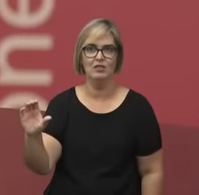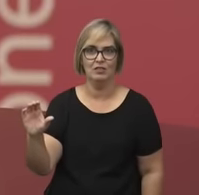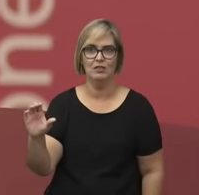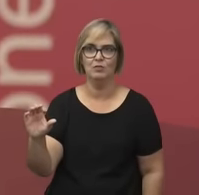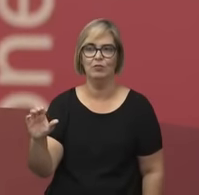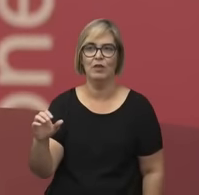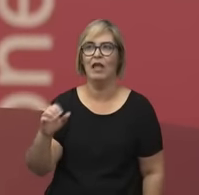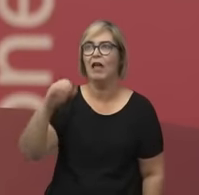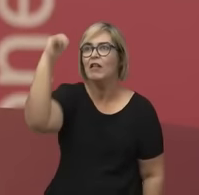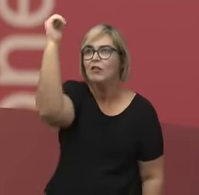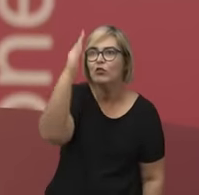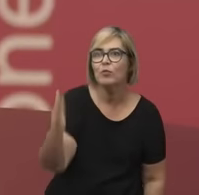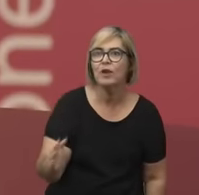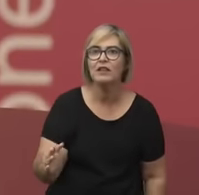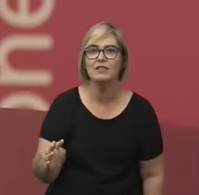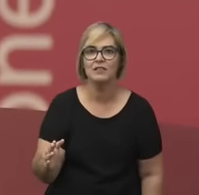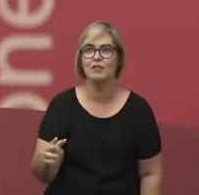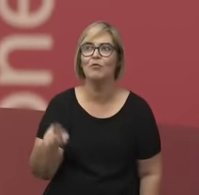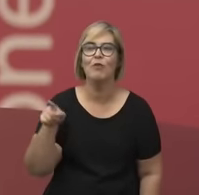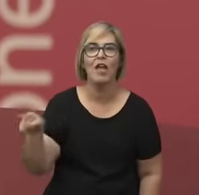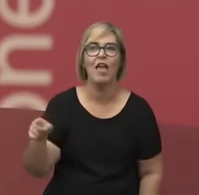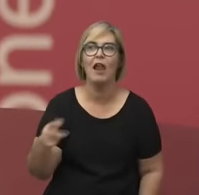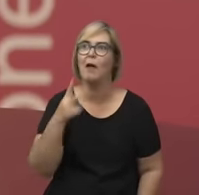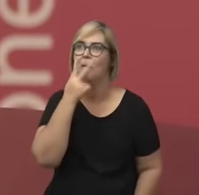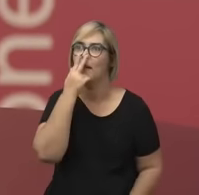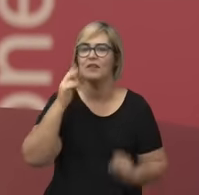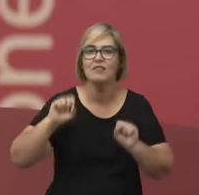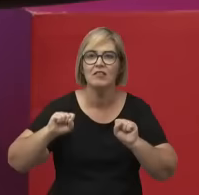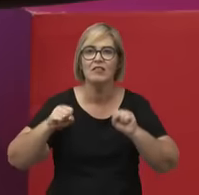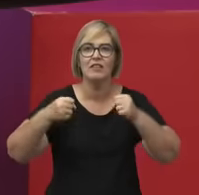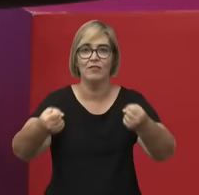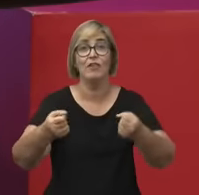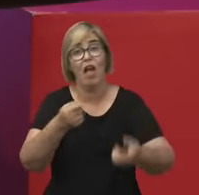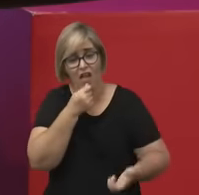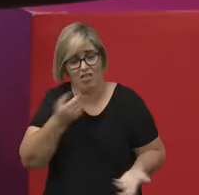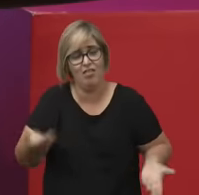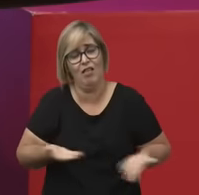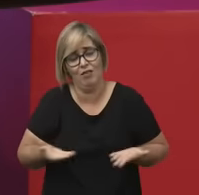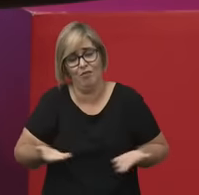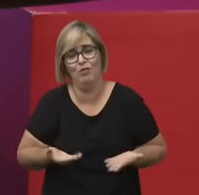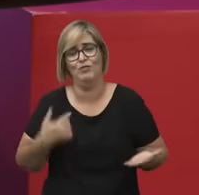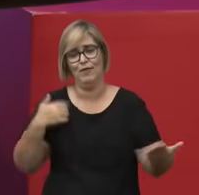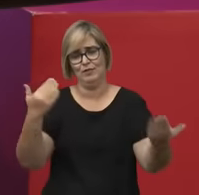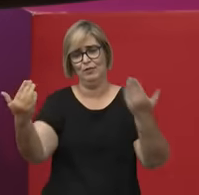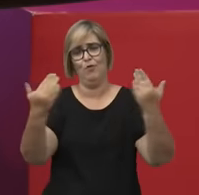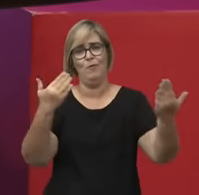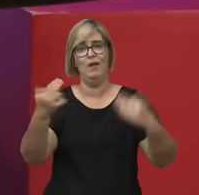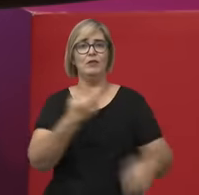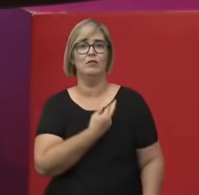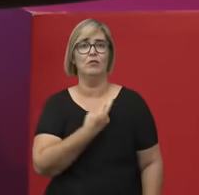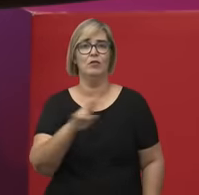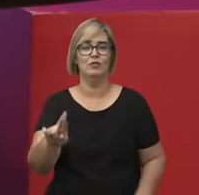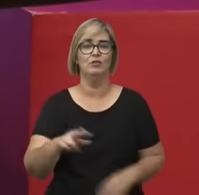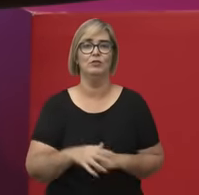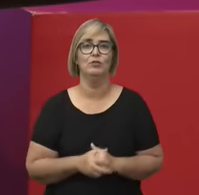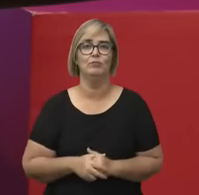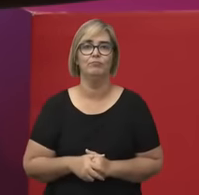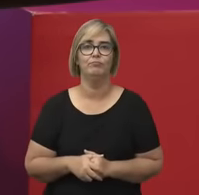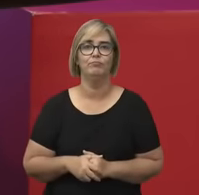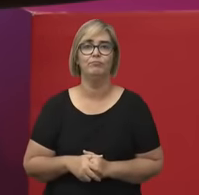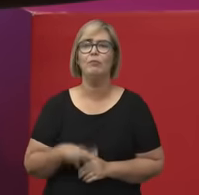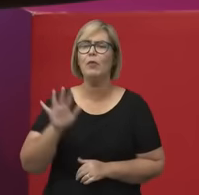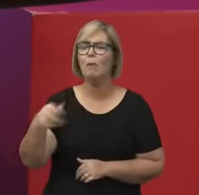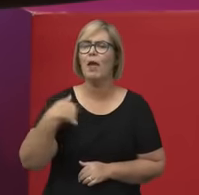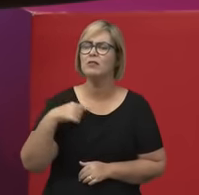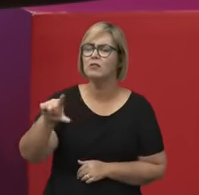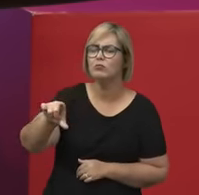Brasil e é uma questão incontornável também, inclusive, nos dias de hoje. E aí eu chamei esse extrato de